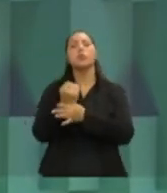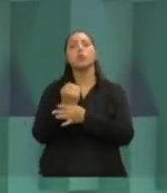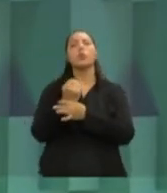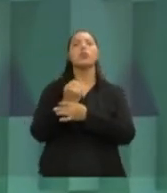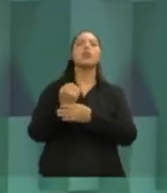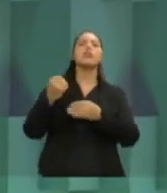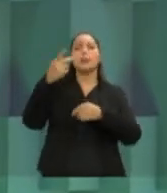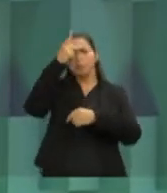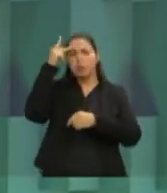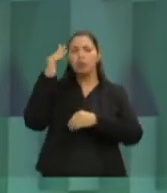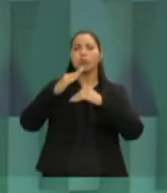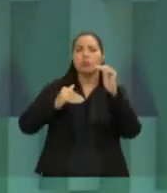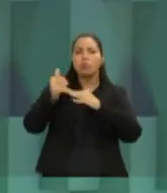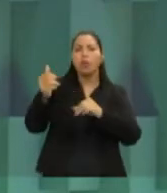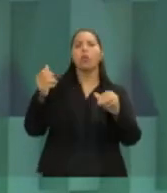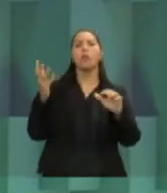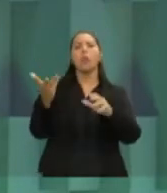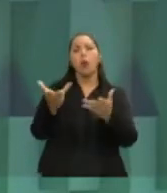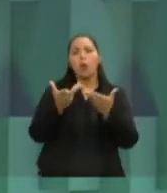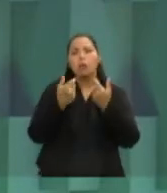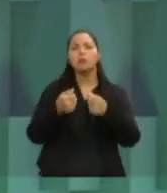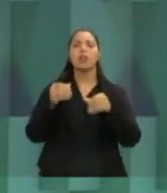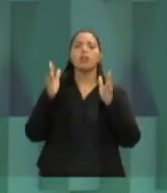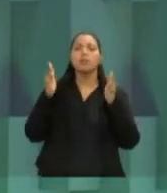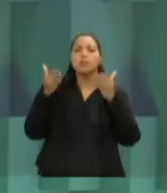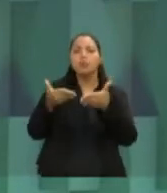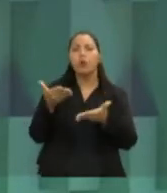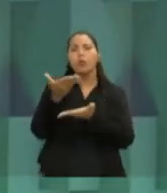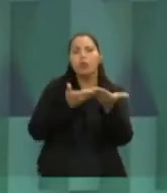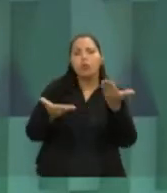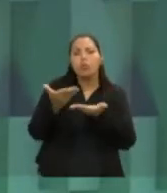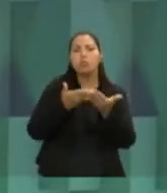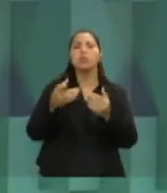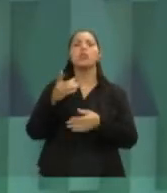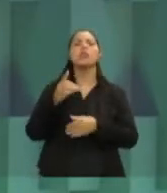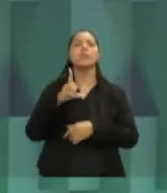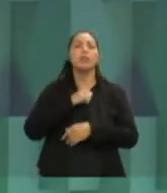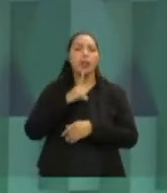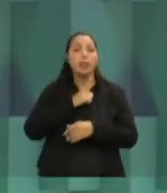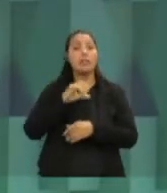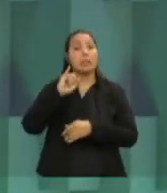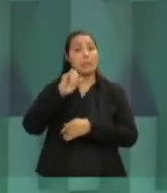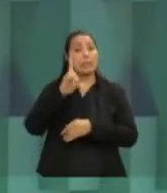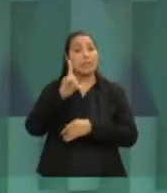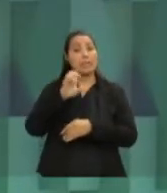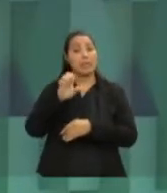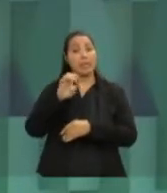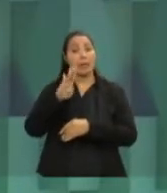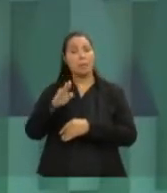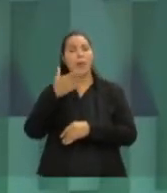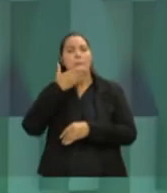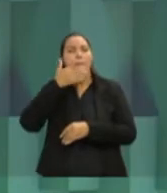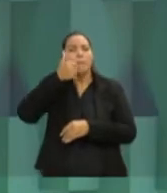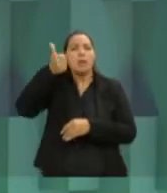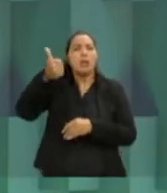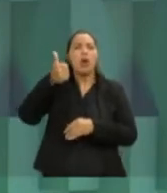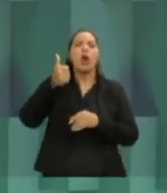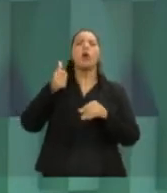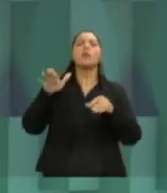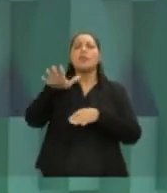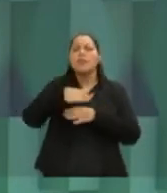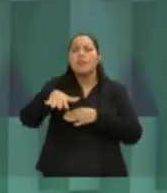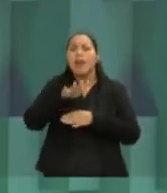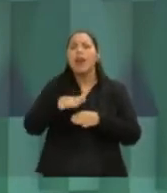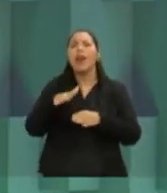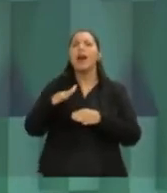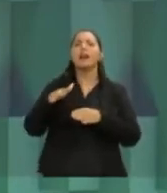IDEB muito desigual dentro da cidade, uma área mais nobre tem um bom IDEB. Nas áreas mais periféricas e vulneráveis tem menos. Nós temos